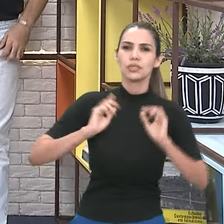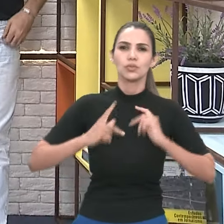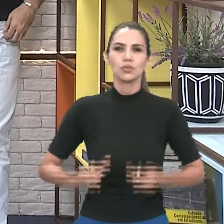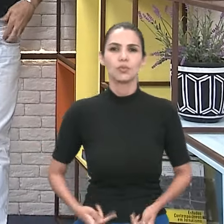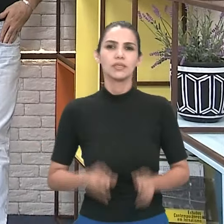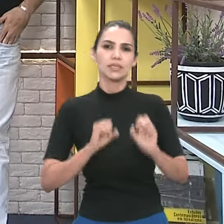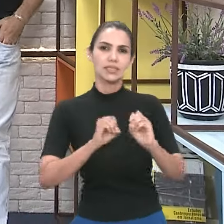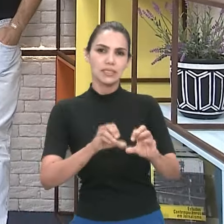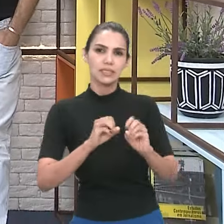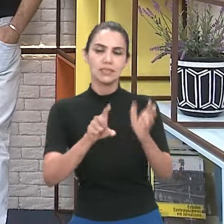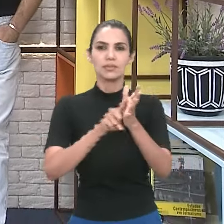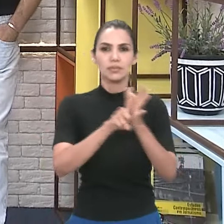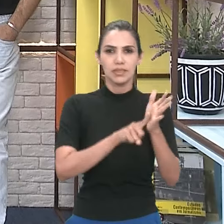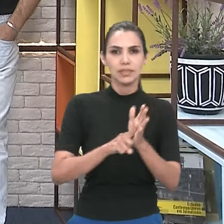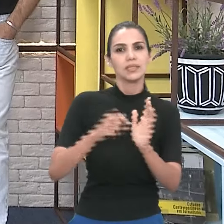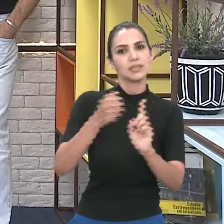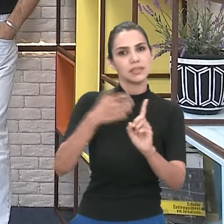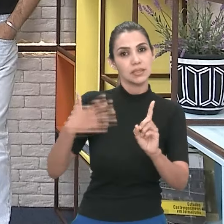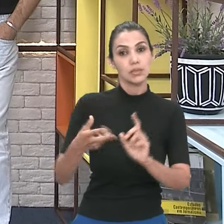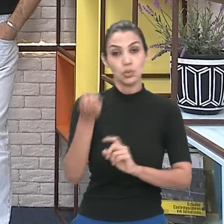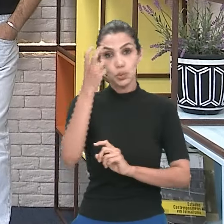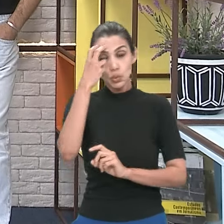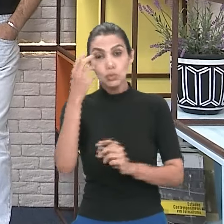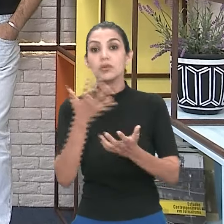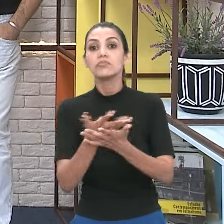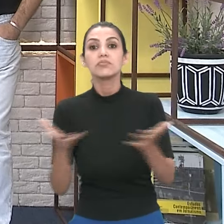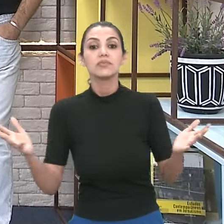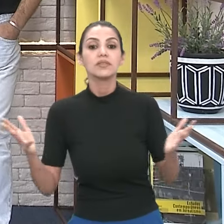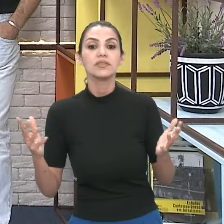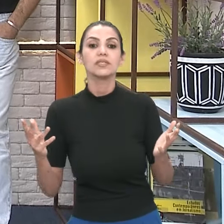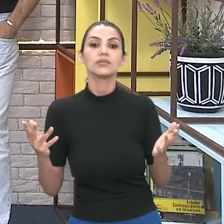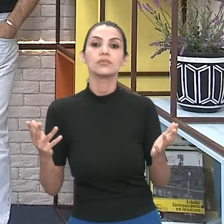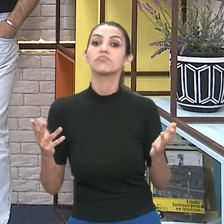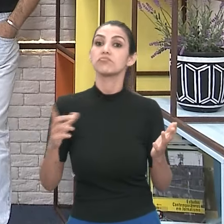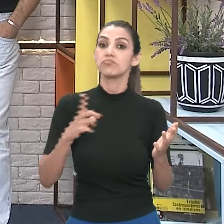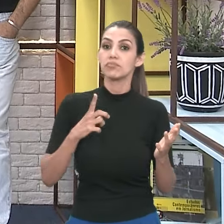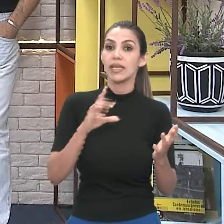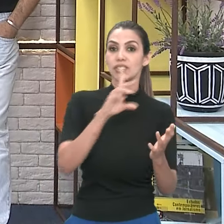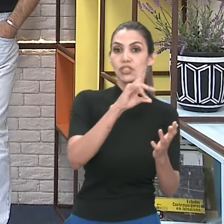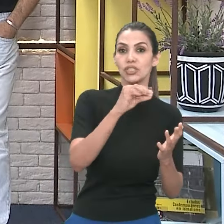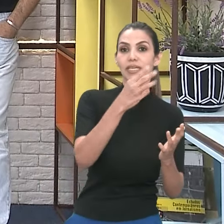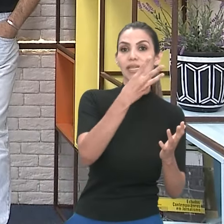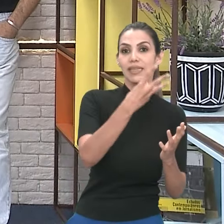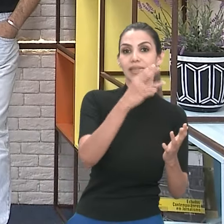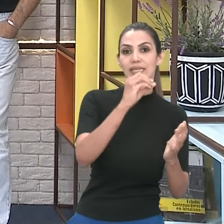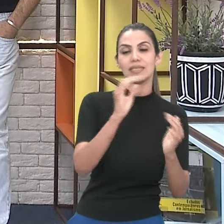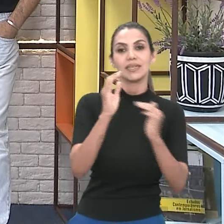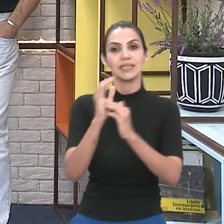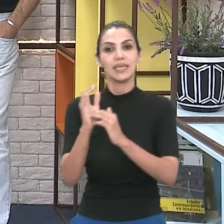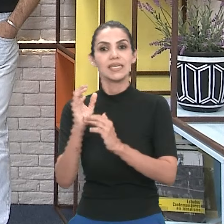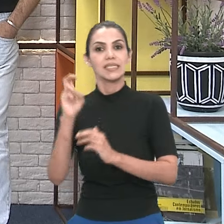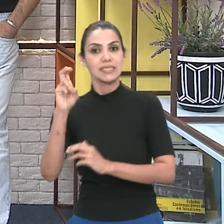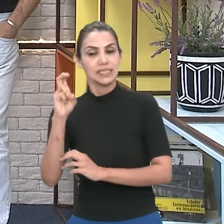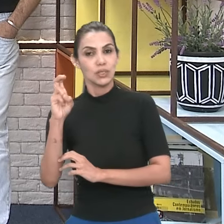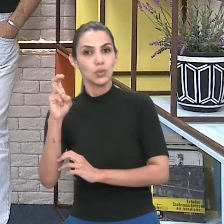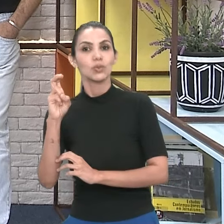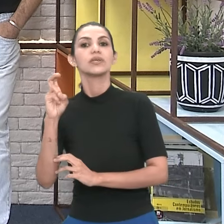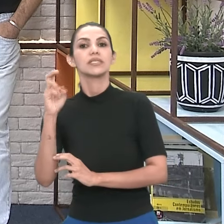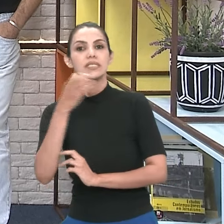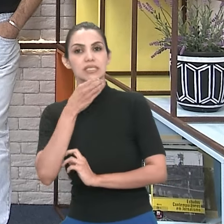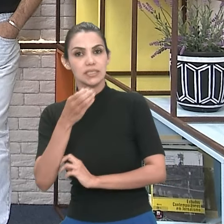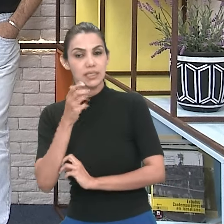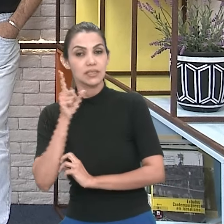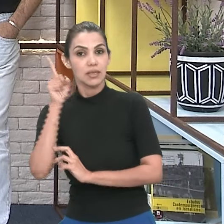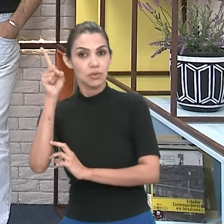pesquisa, extensão e cultura. O evento será realizado entre 30 e 5 de dezembro na Universidade Federal da